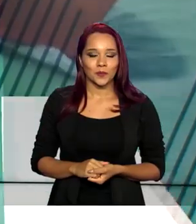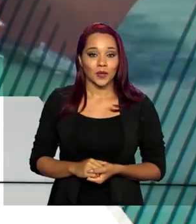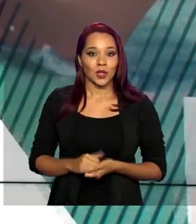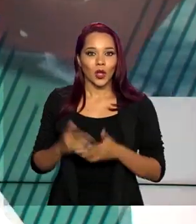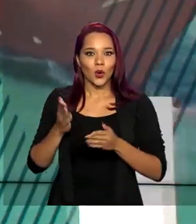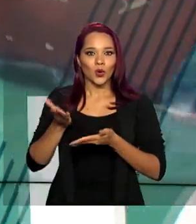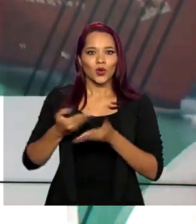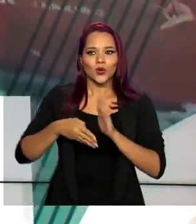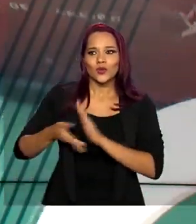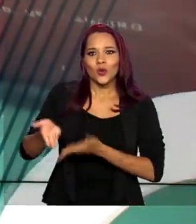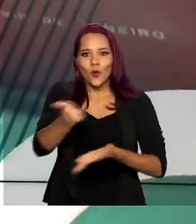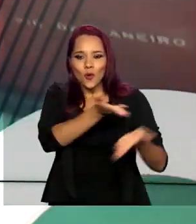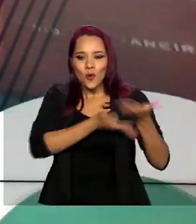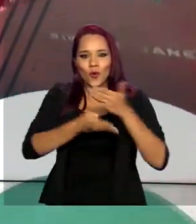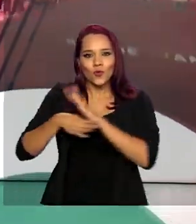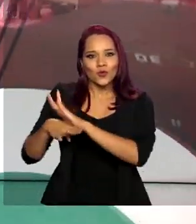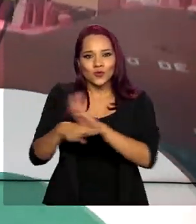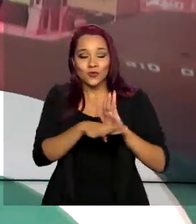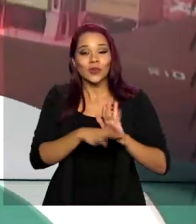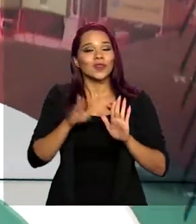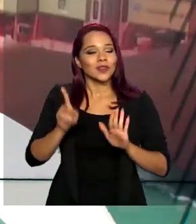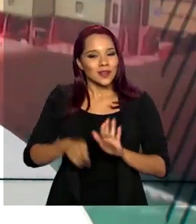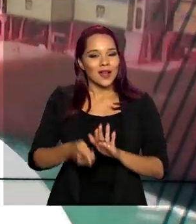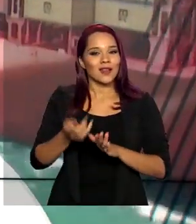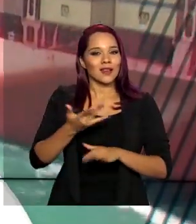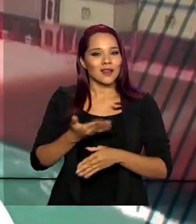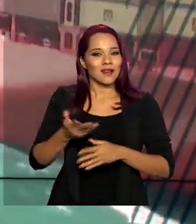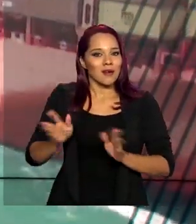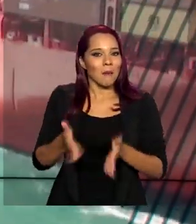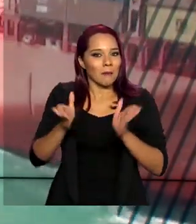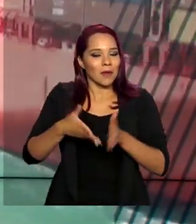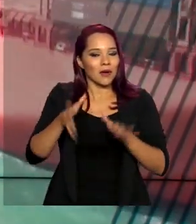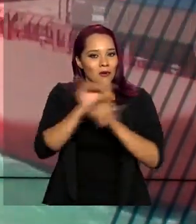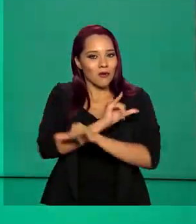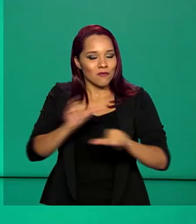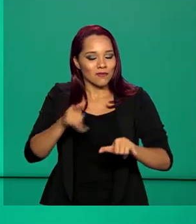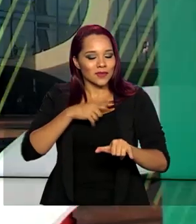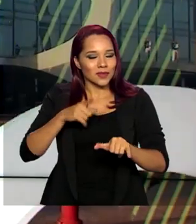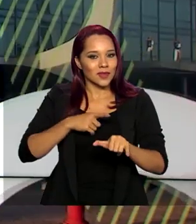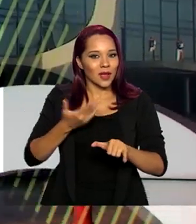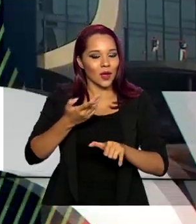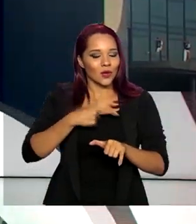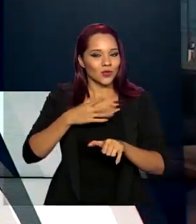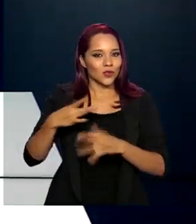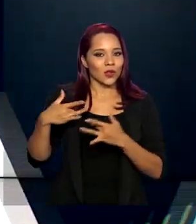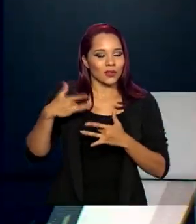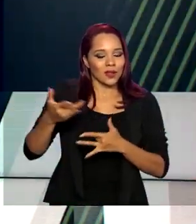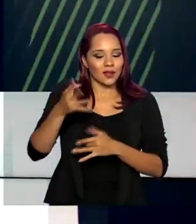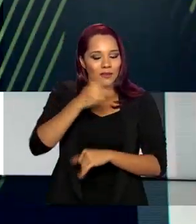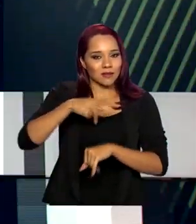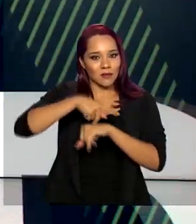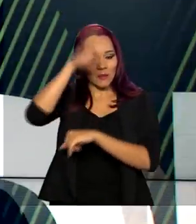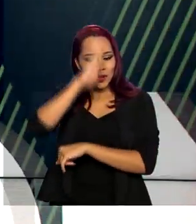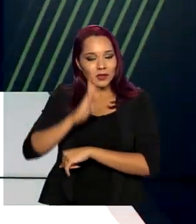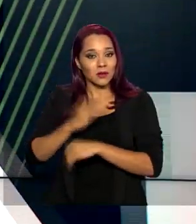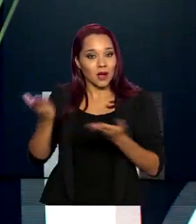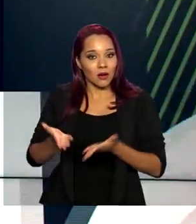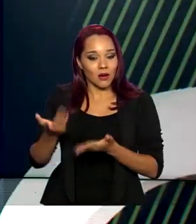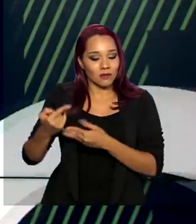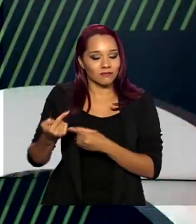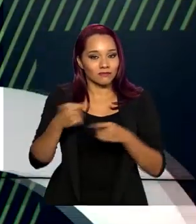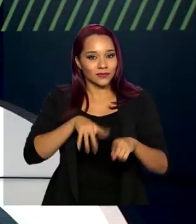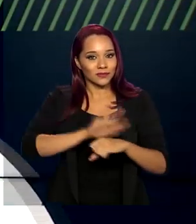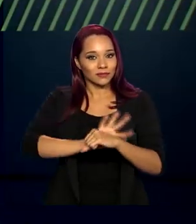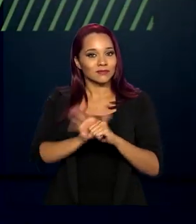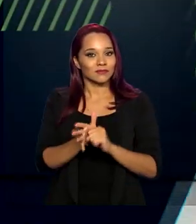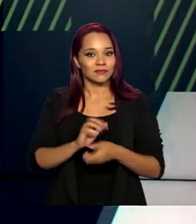Todos por todos, esta é uma campanha do governo para estimular o movimento solidário em todo o país neste momento de enfrentamento ao